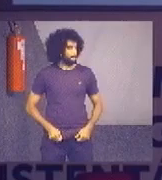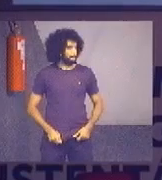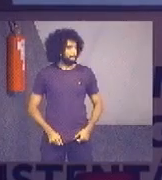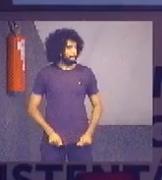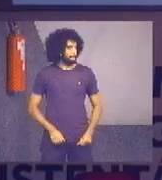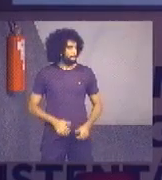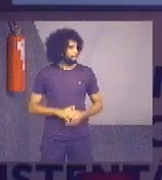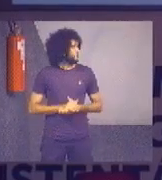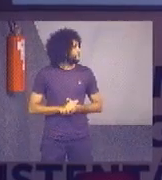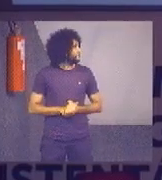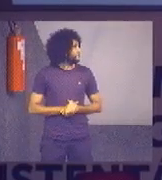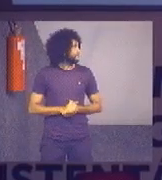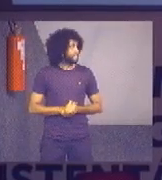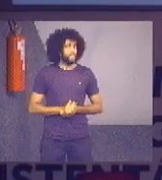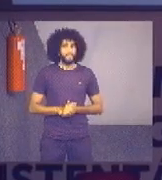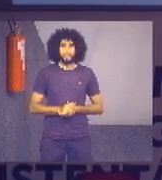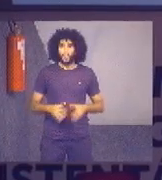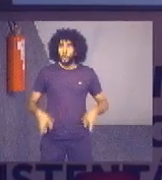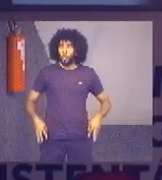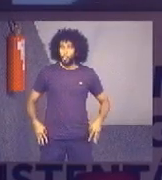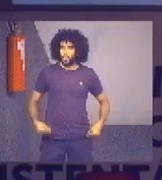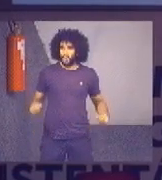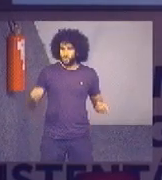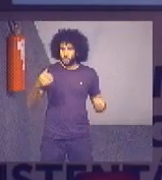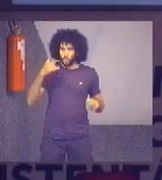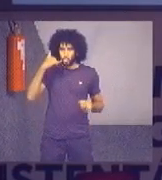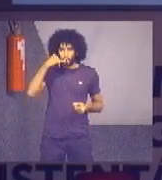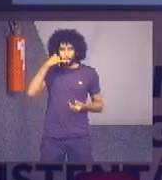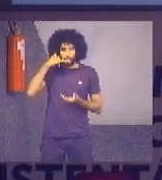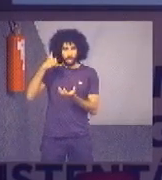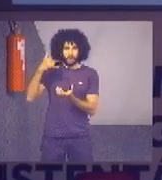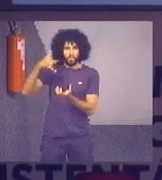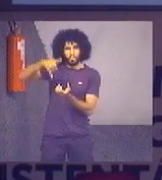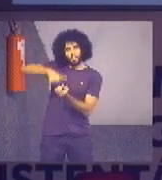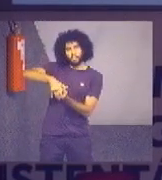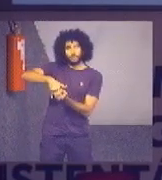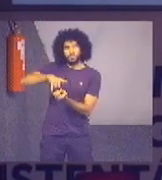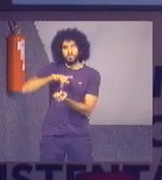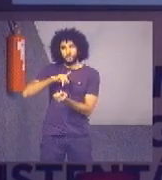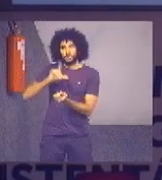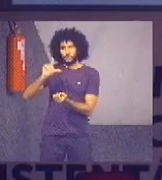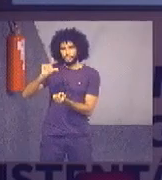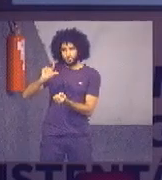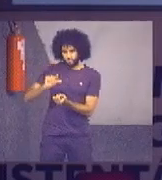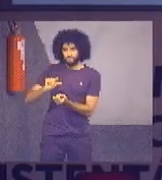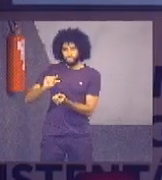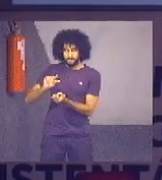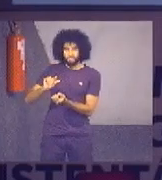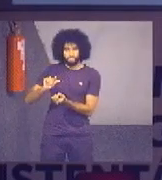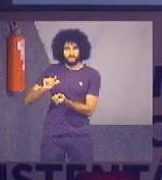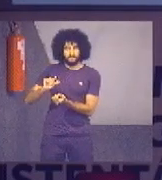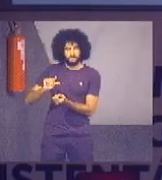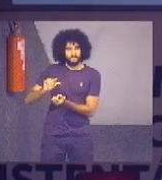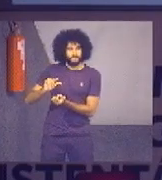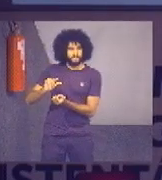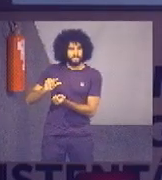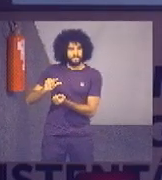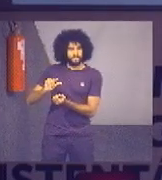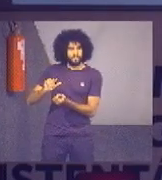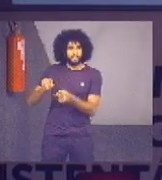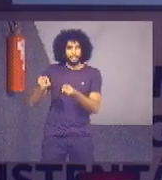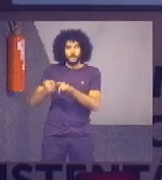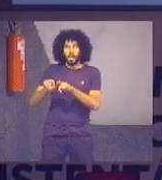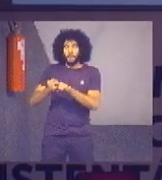Aí, sobre gasto com telefonia fixa, a gente tem uma redução no gasto com telefonia fixa, e também no com